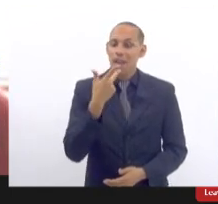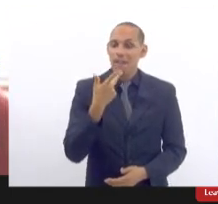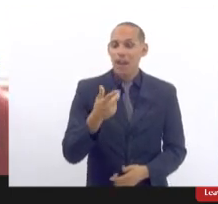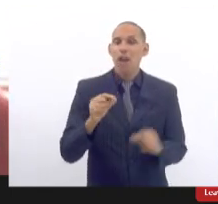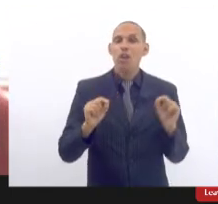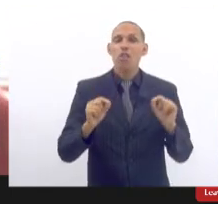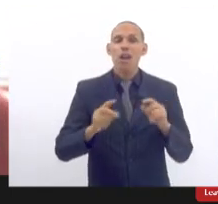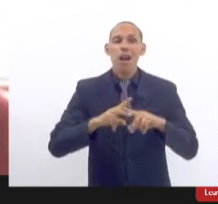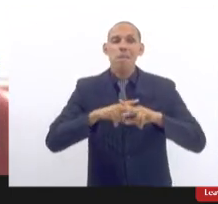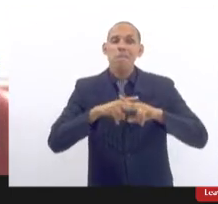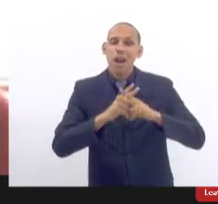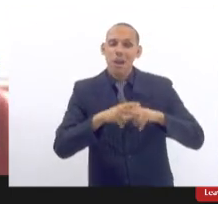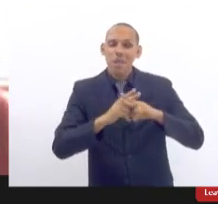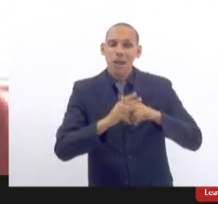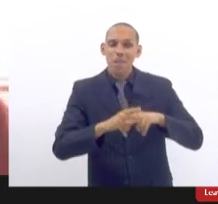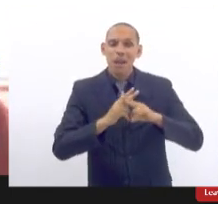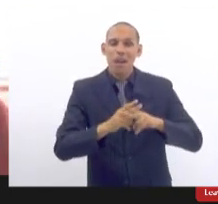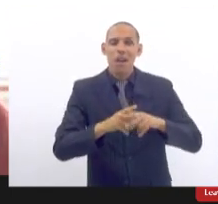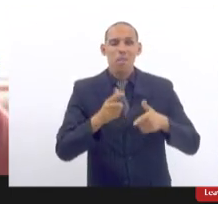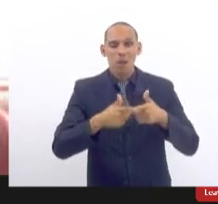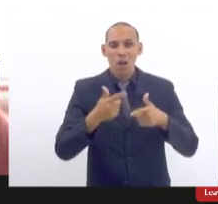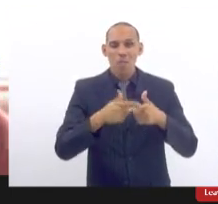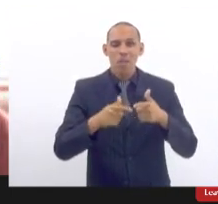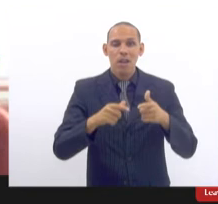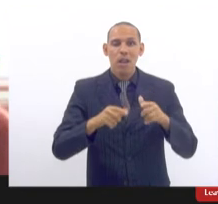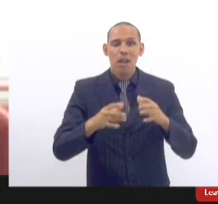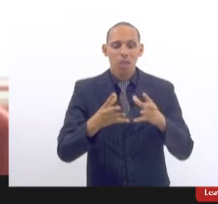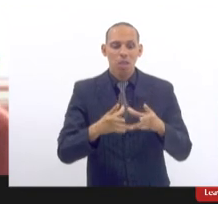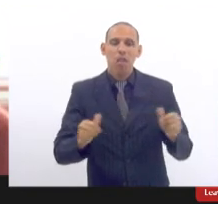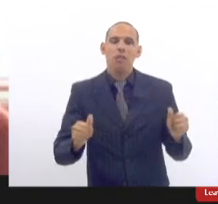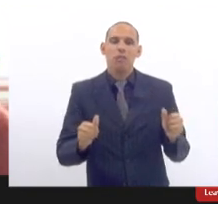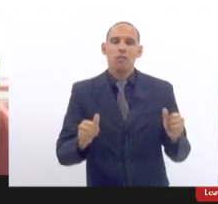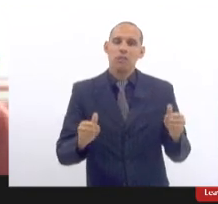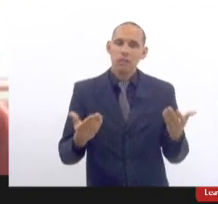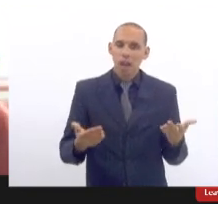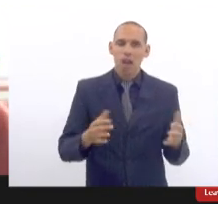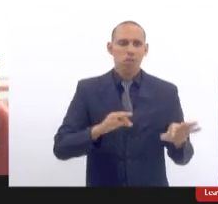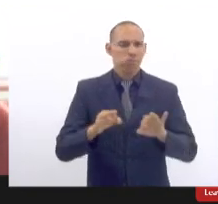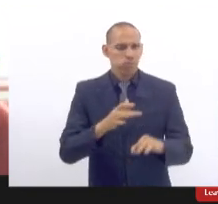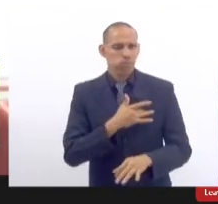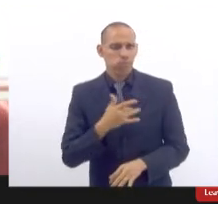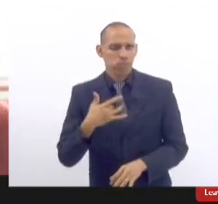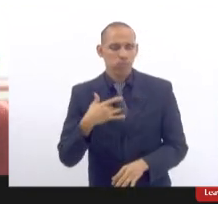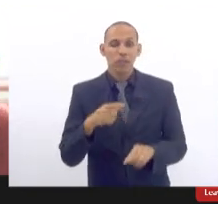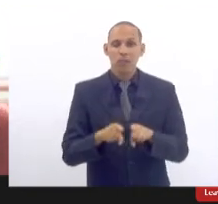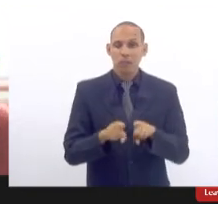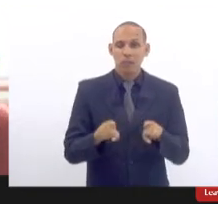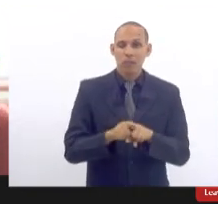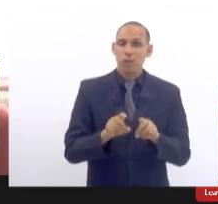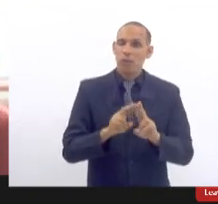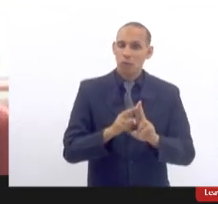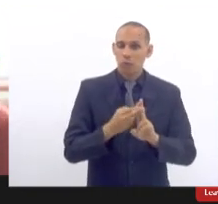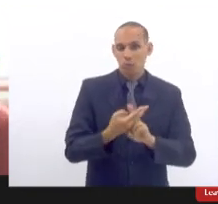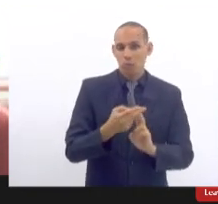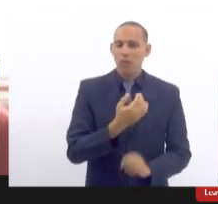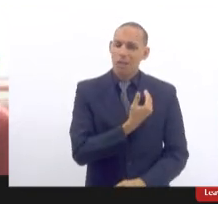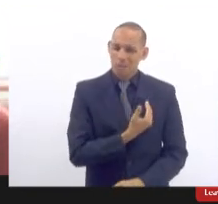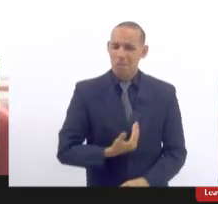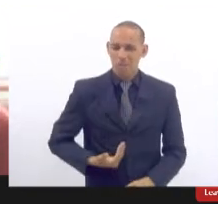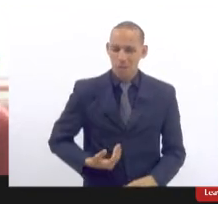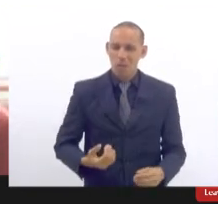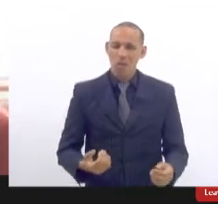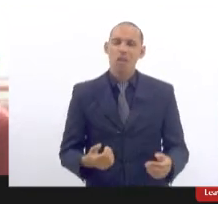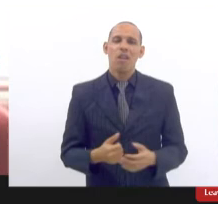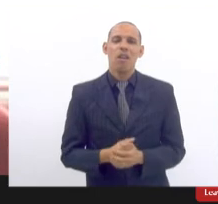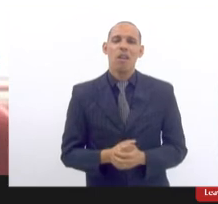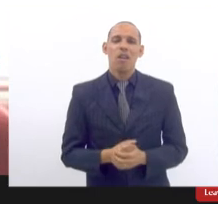uma reparação a uma complicação então tanto planos de saúde quanto poder público tem o dever de dar conta